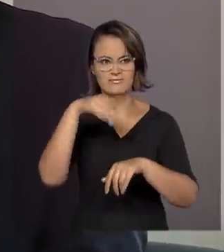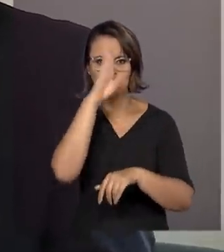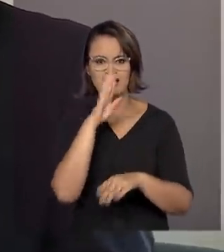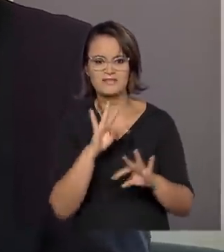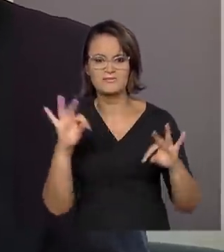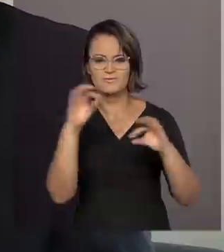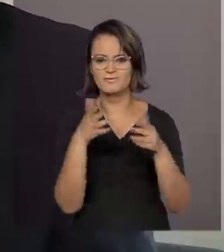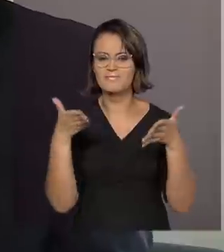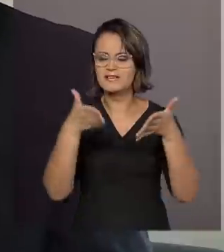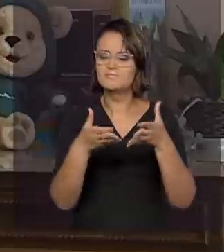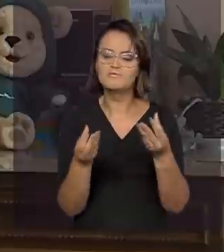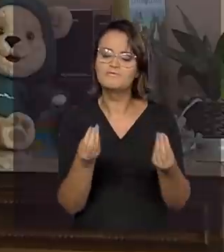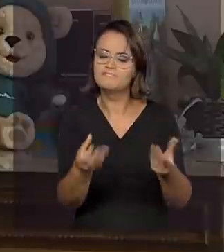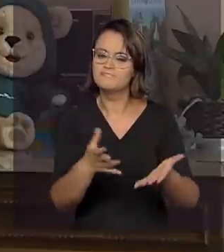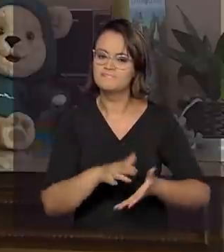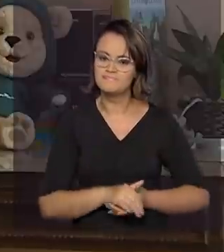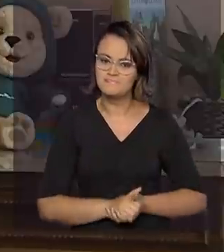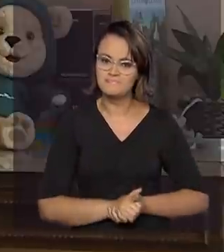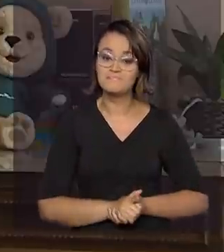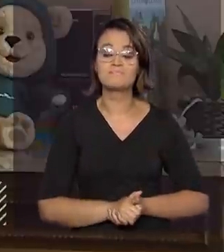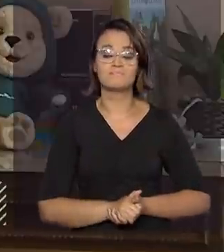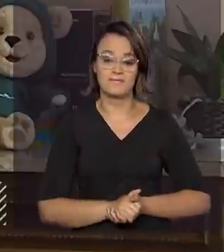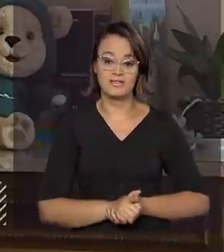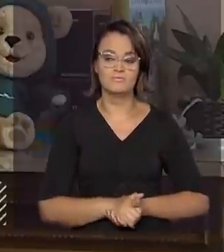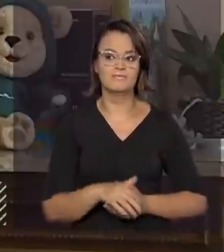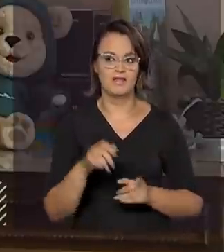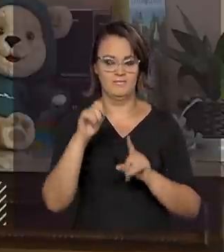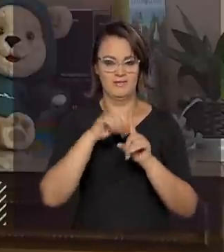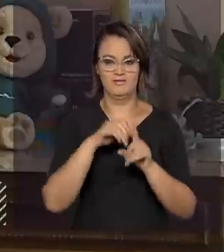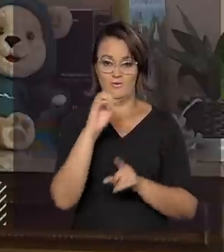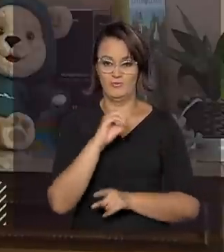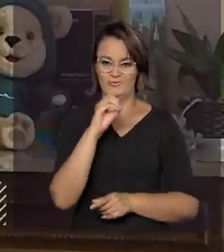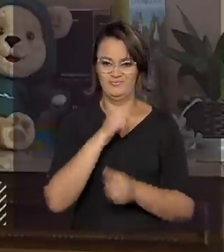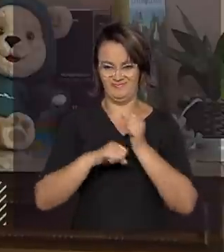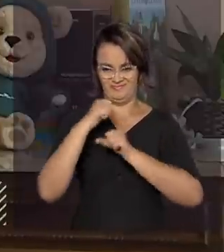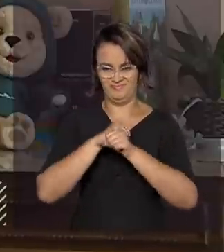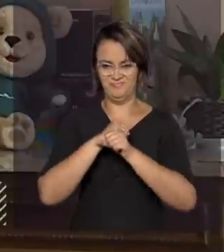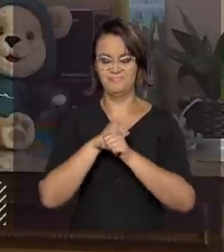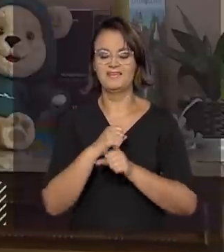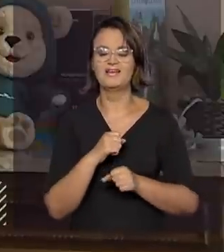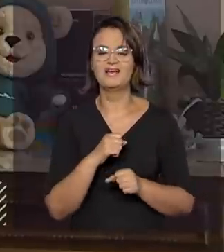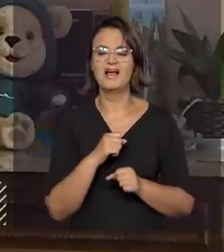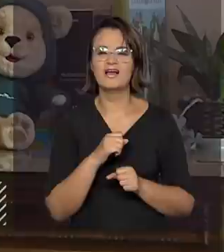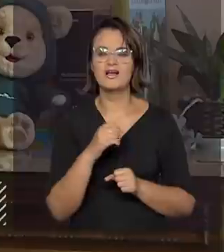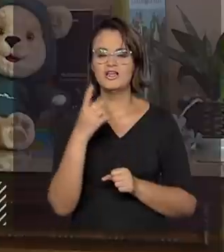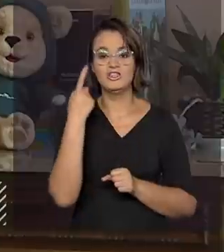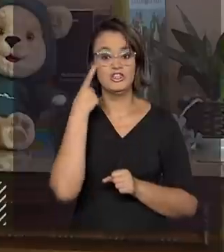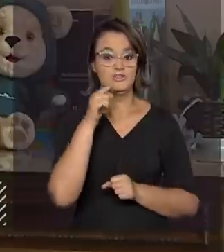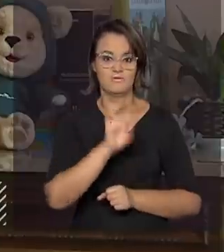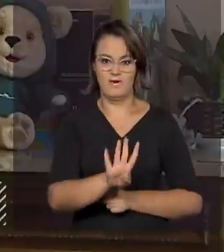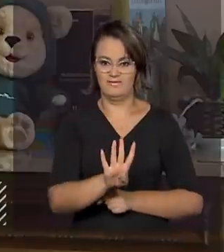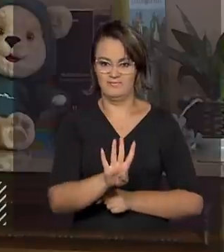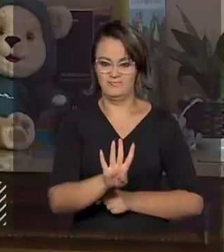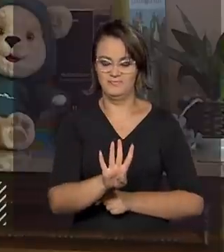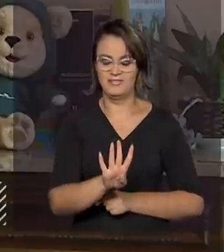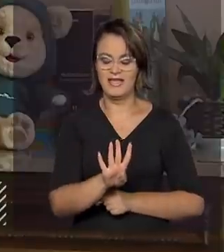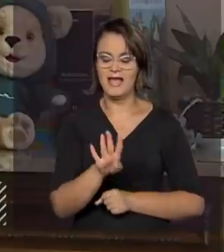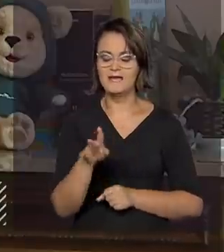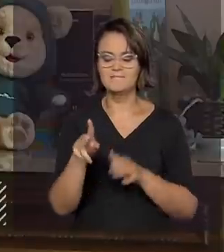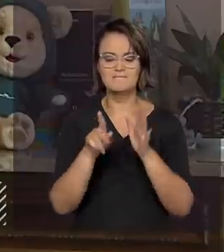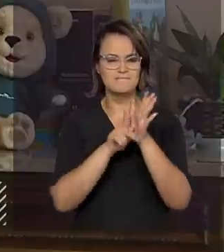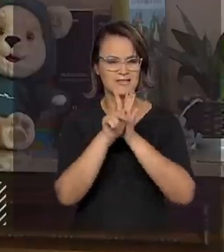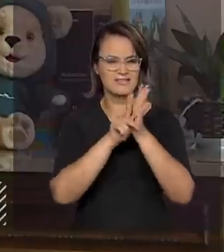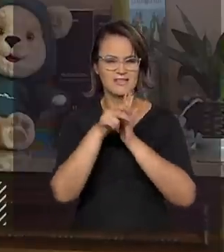participaram, como é que foi esse processo? Então, em outubro do ano passado, durante quatro dias, pesquisadores